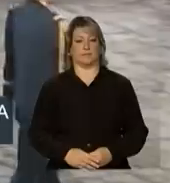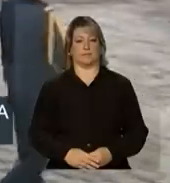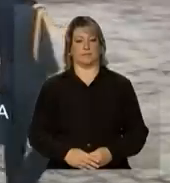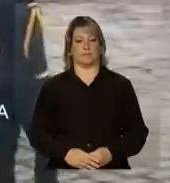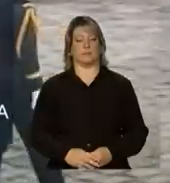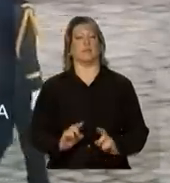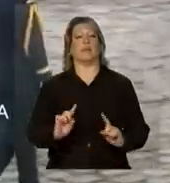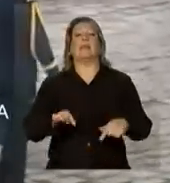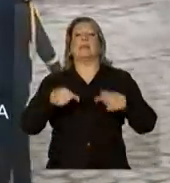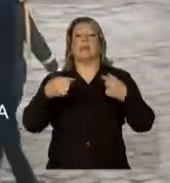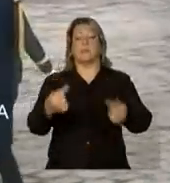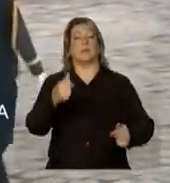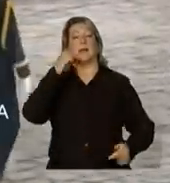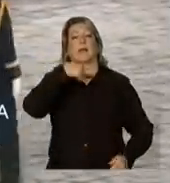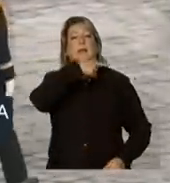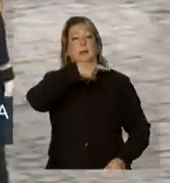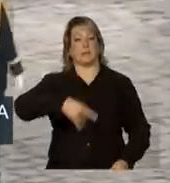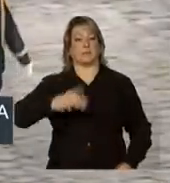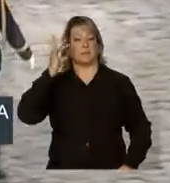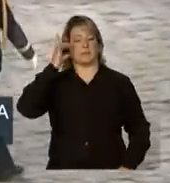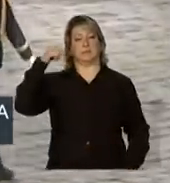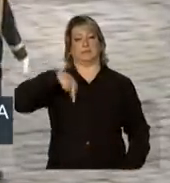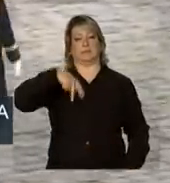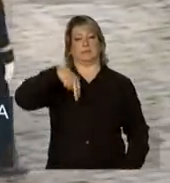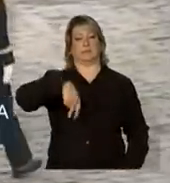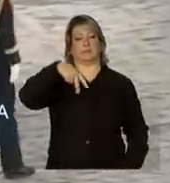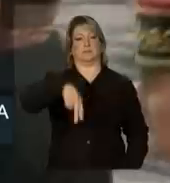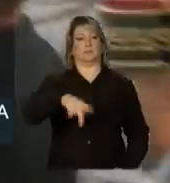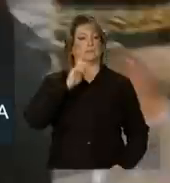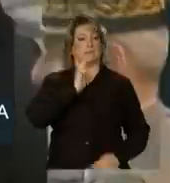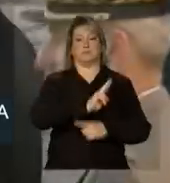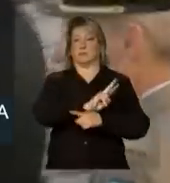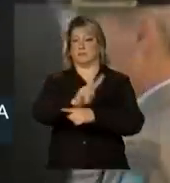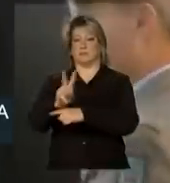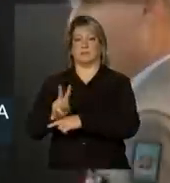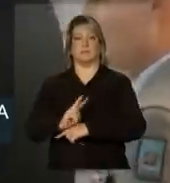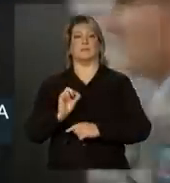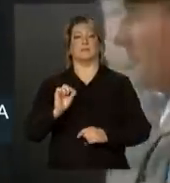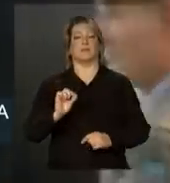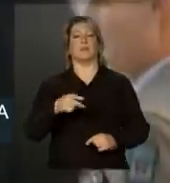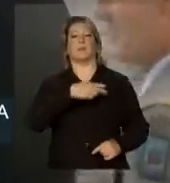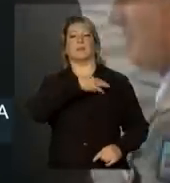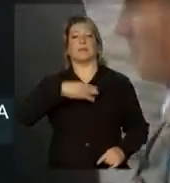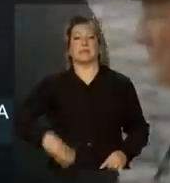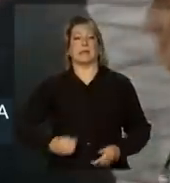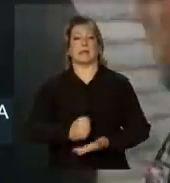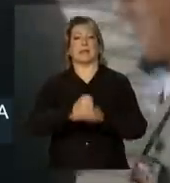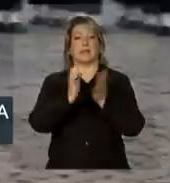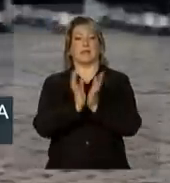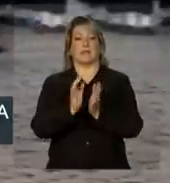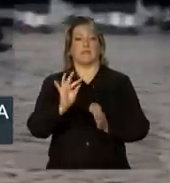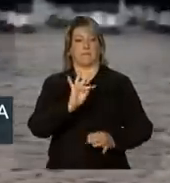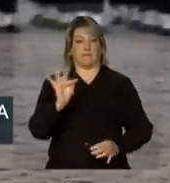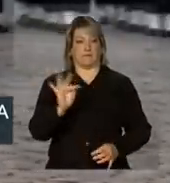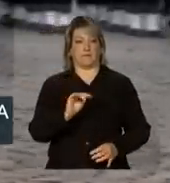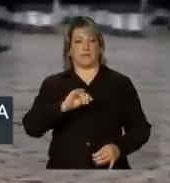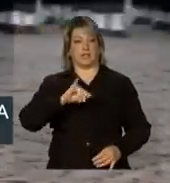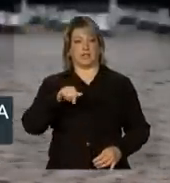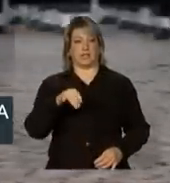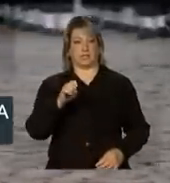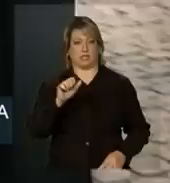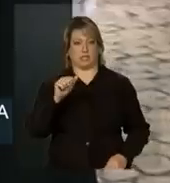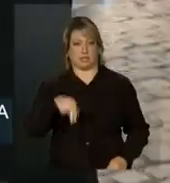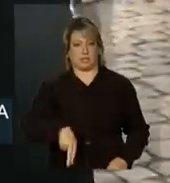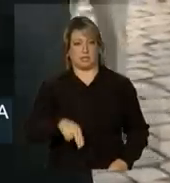Em seguida, a presidenta passou em revista de trofas, acompanhada pelo ministro da Defesa da França, Jean-Yves Le